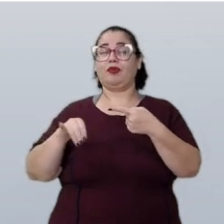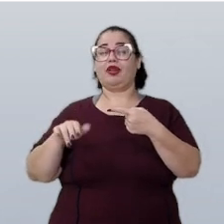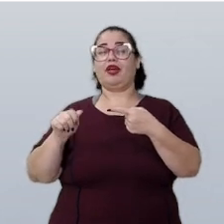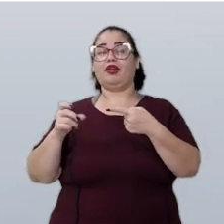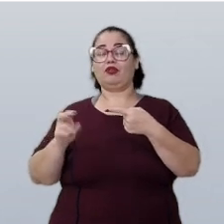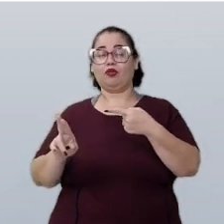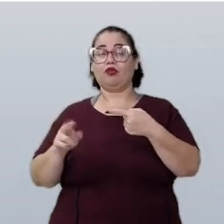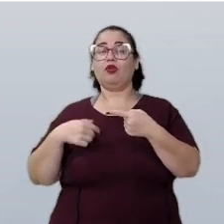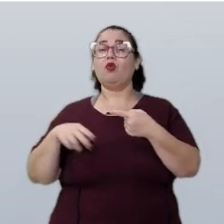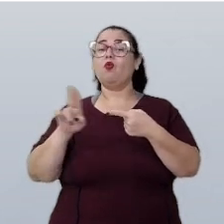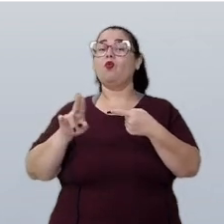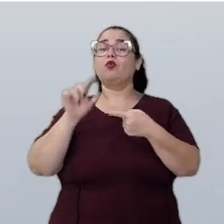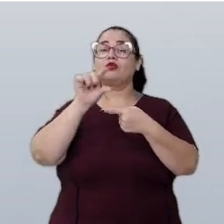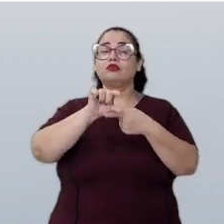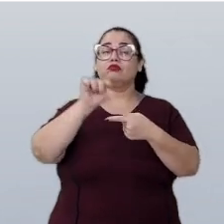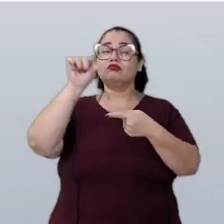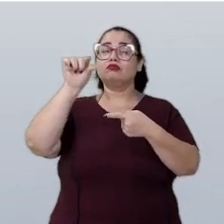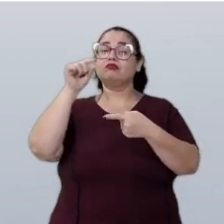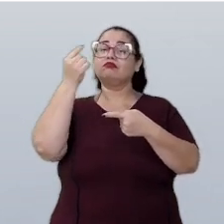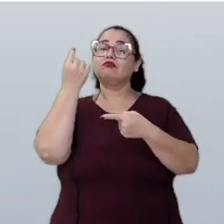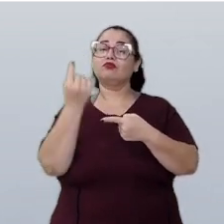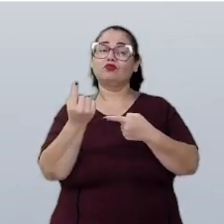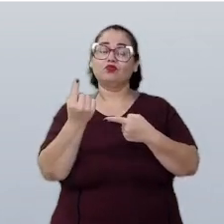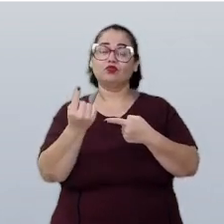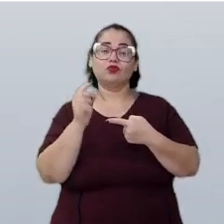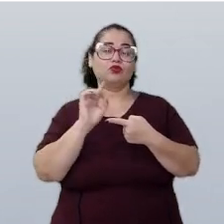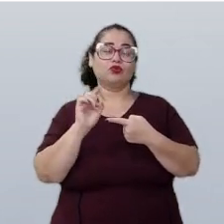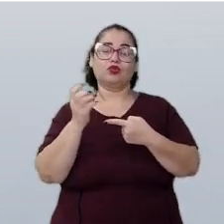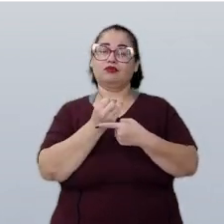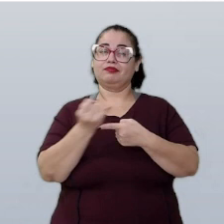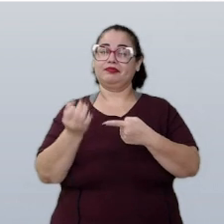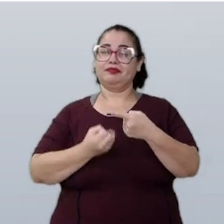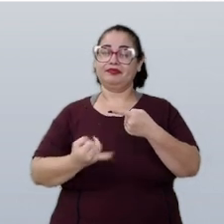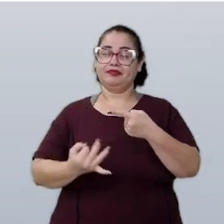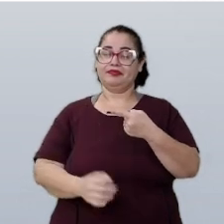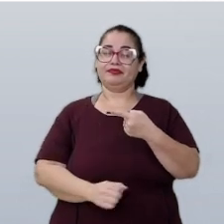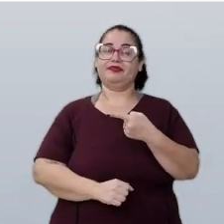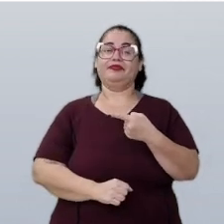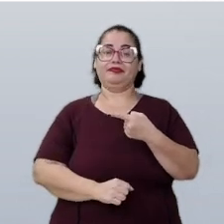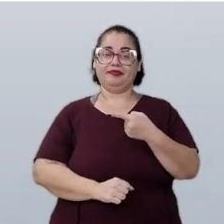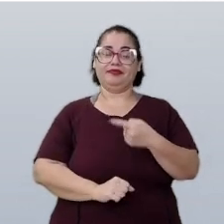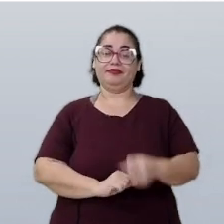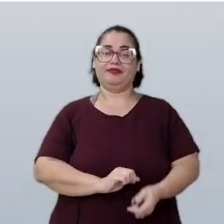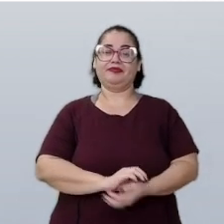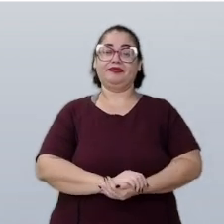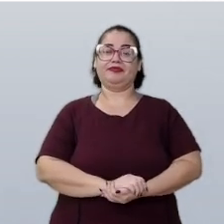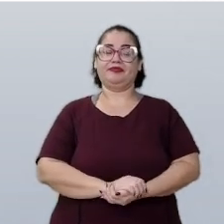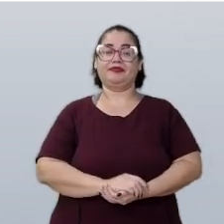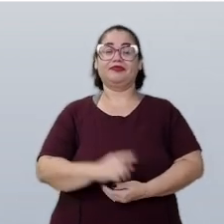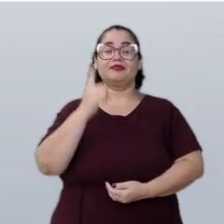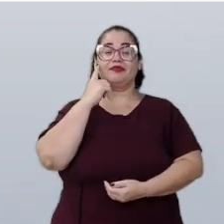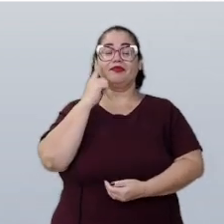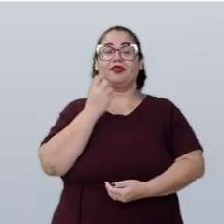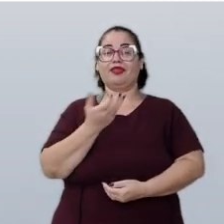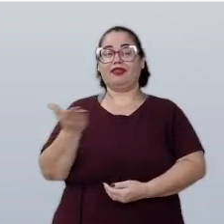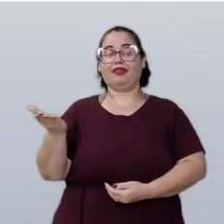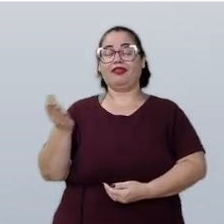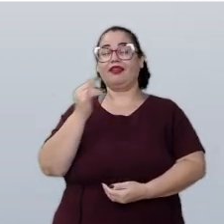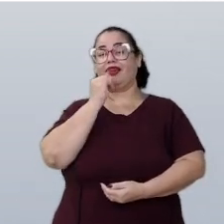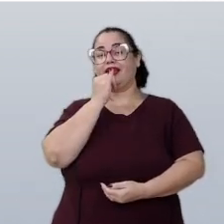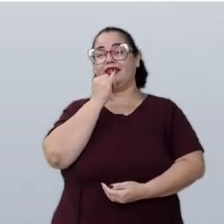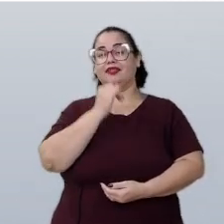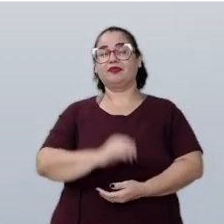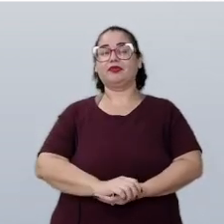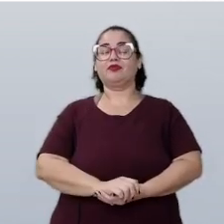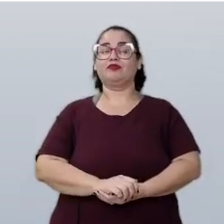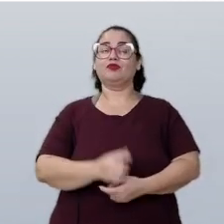apenas uma parte dessa fração. Veja mais alguns exemplos.